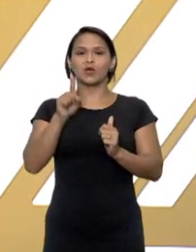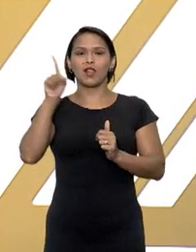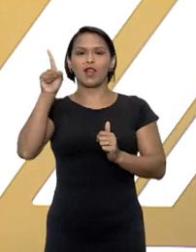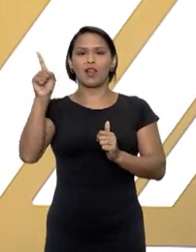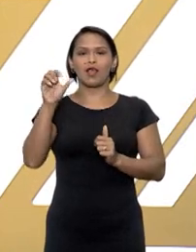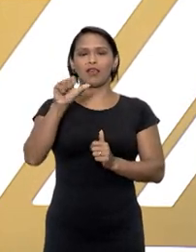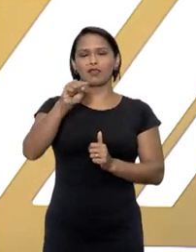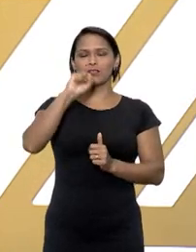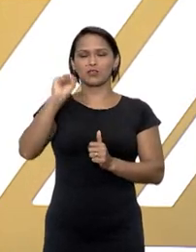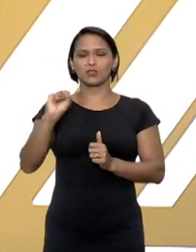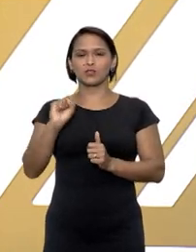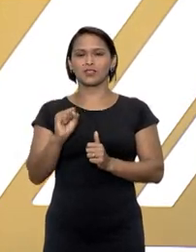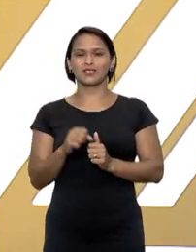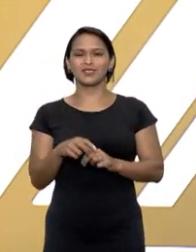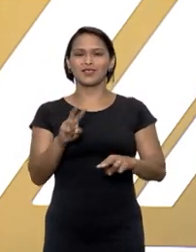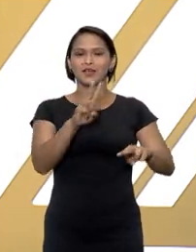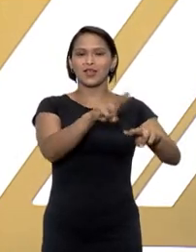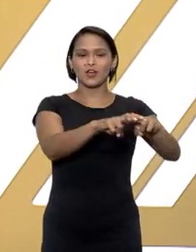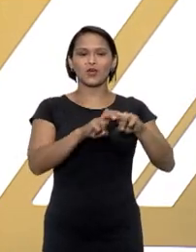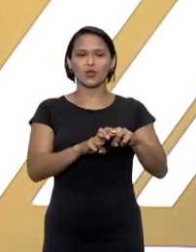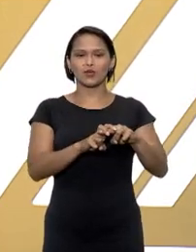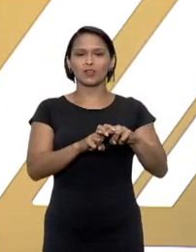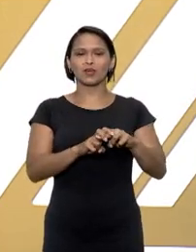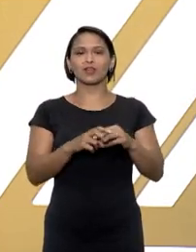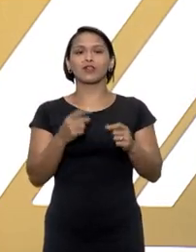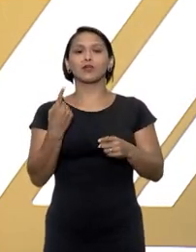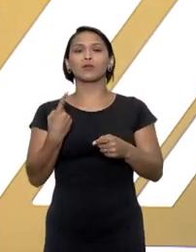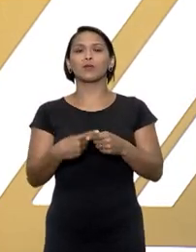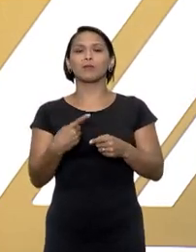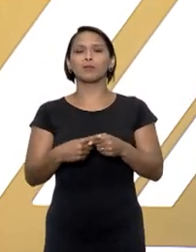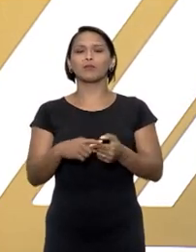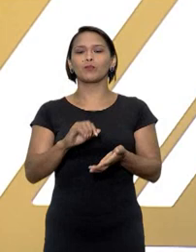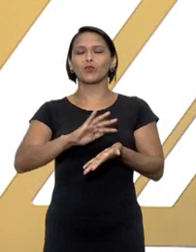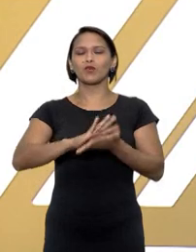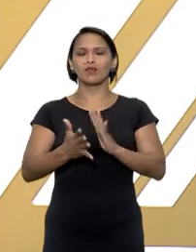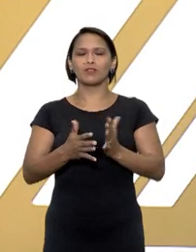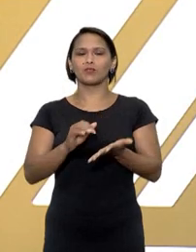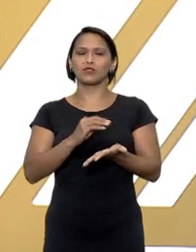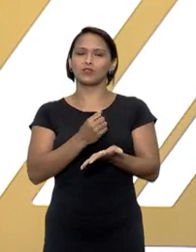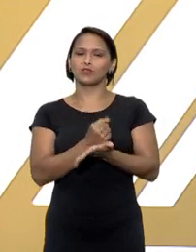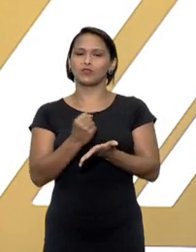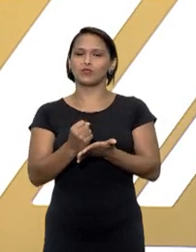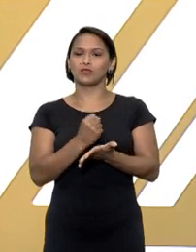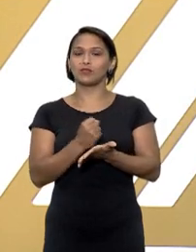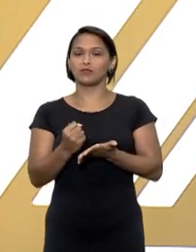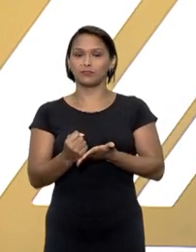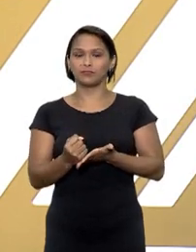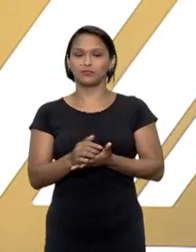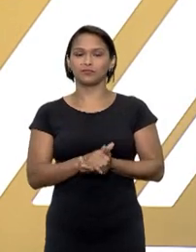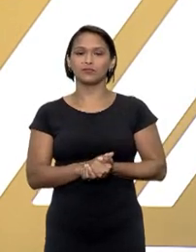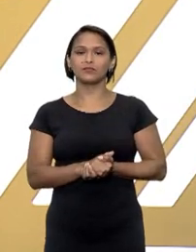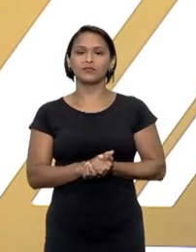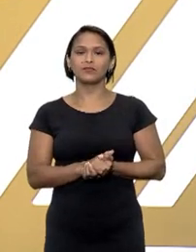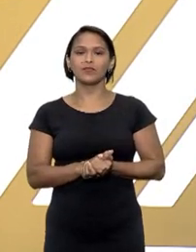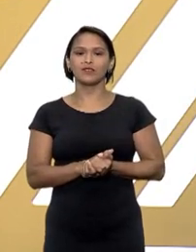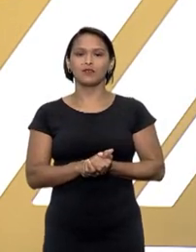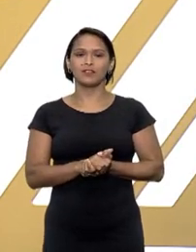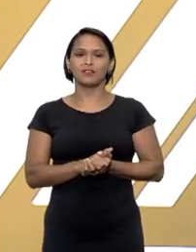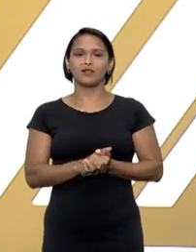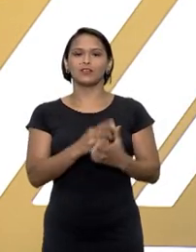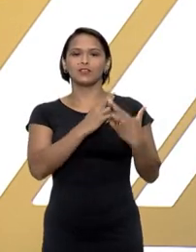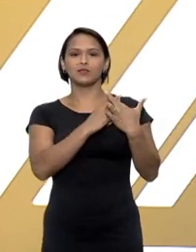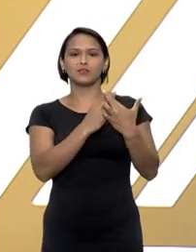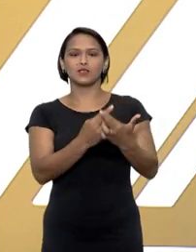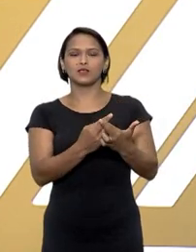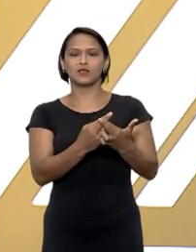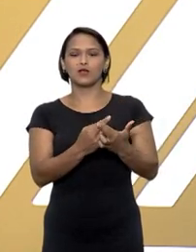na Suíça que condenou o jogador José Helber Pimentel da Silva a pagar indenização a um empresário pelo rompimento de contrato